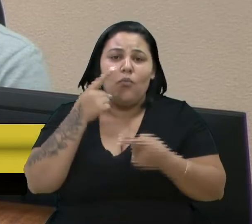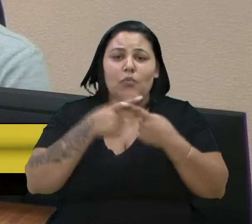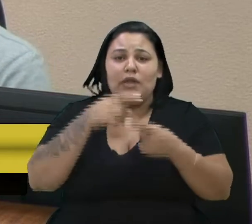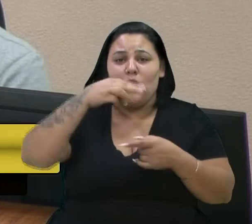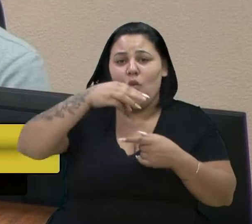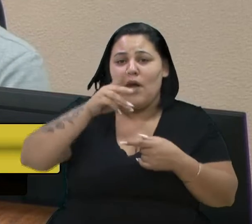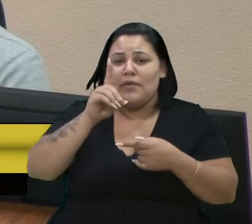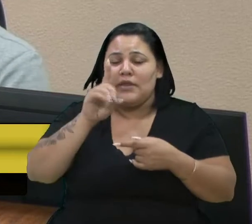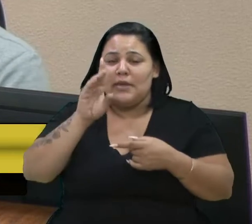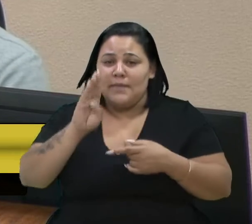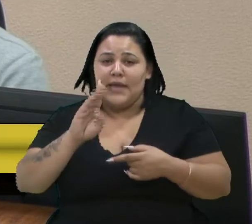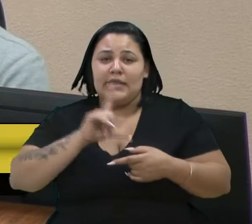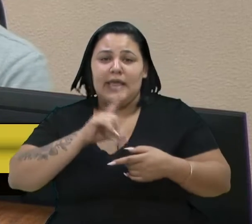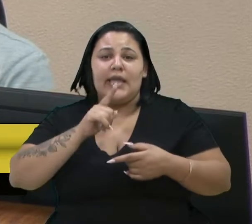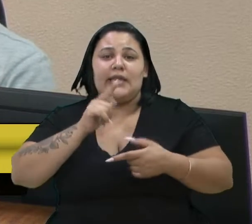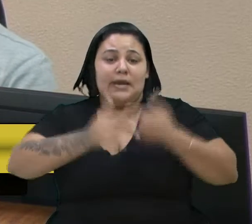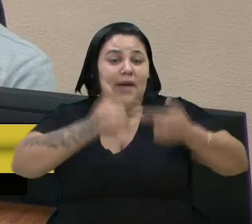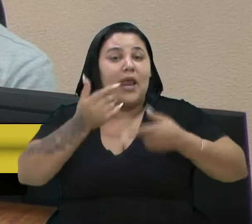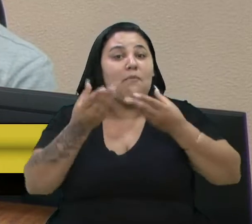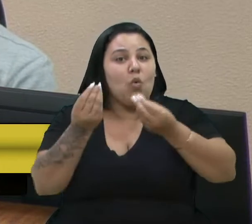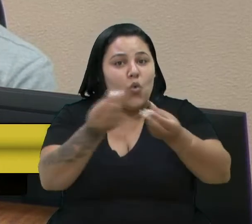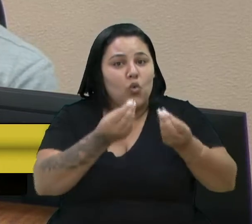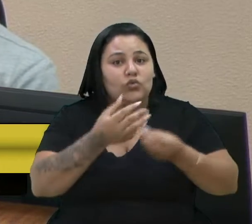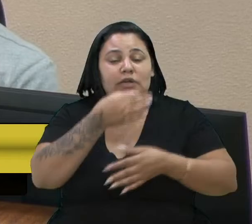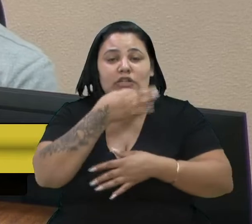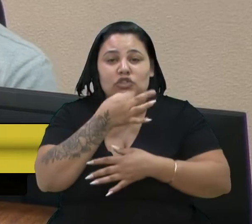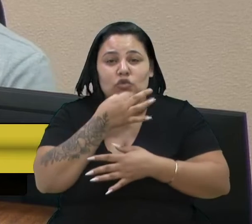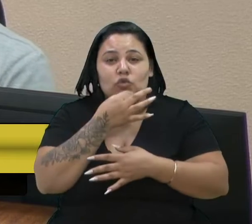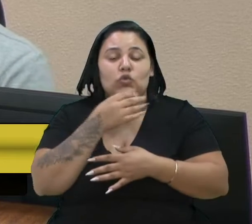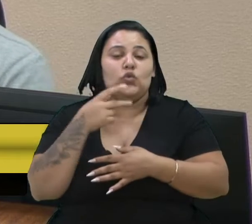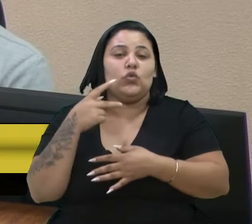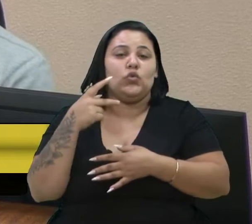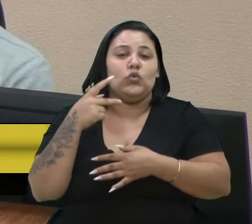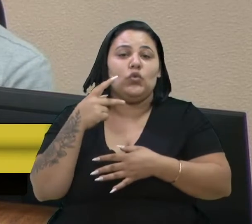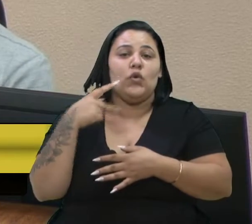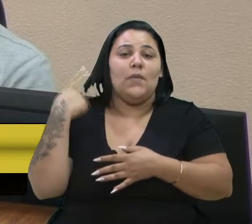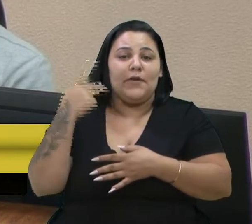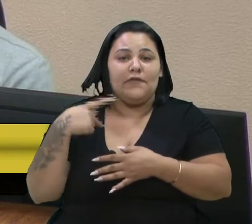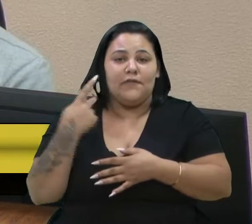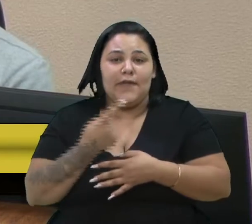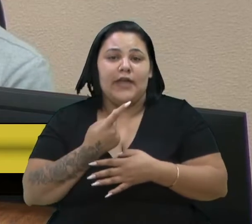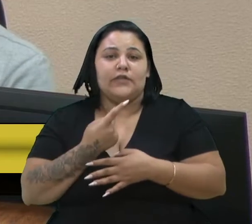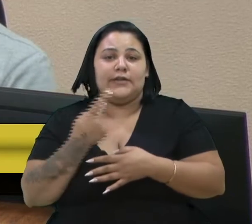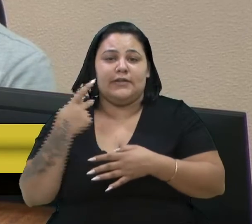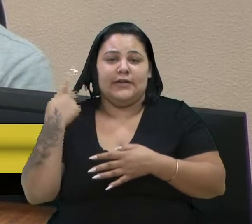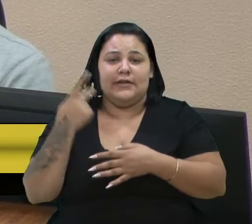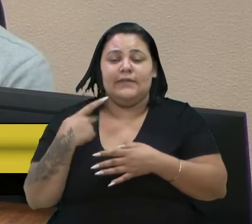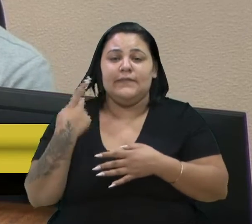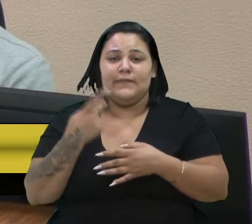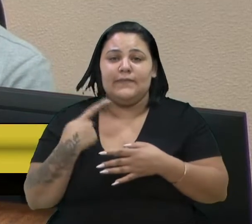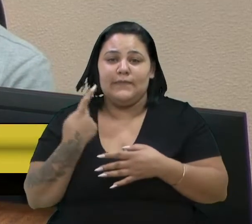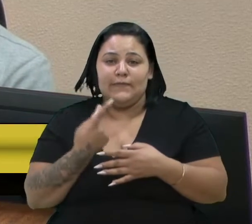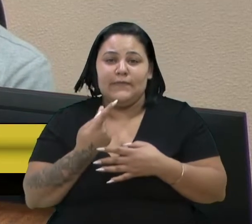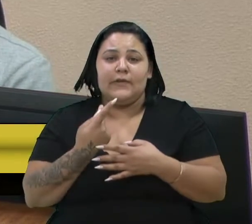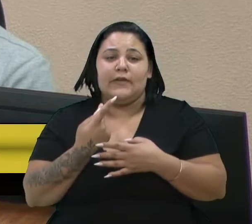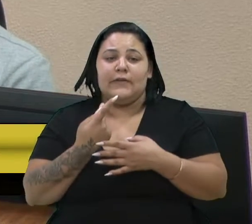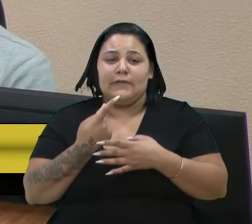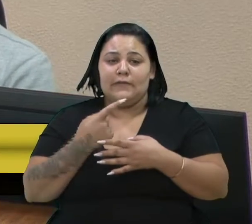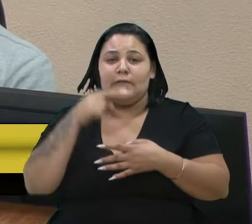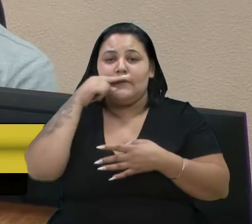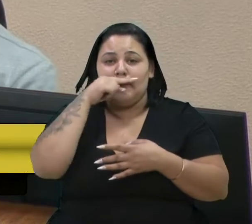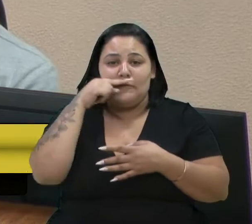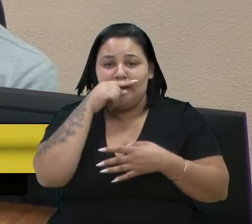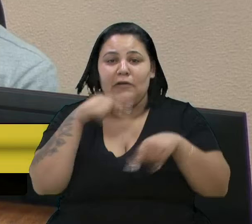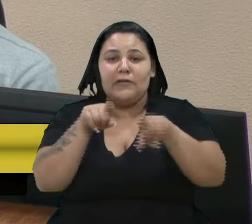prestados muito grandes para Caxias do Sul, com prefeitos Sartori, com governadores, com senador, com deputados federais, estaduais,